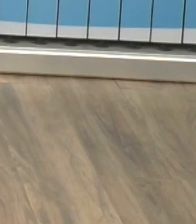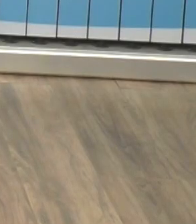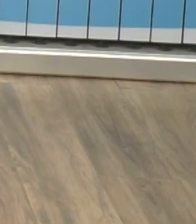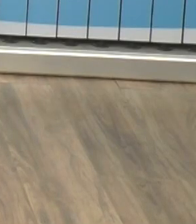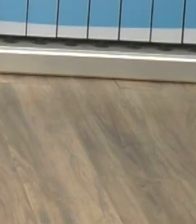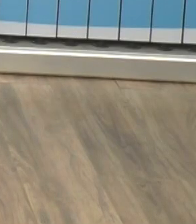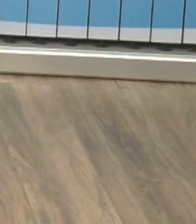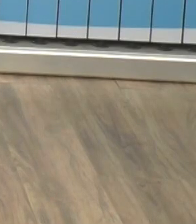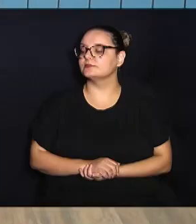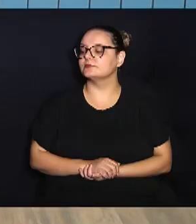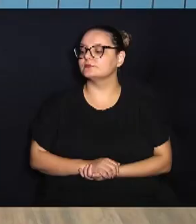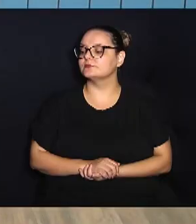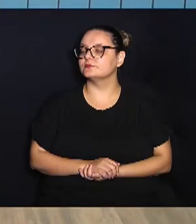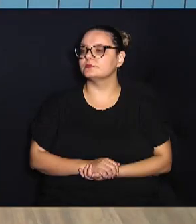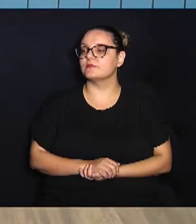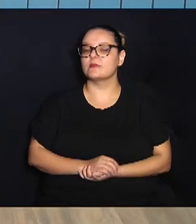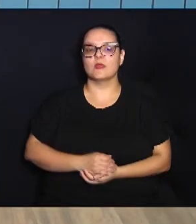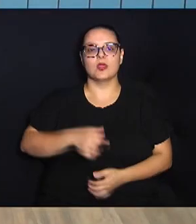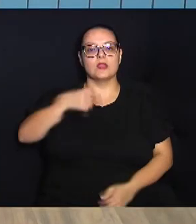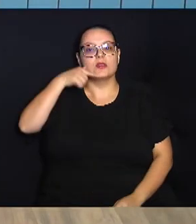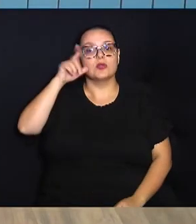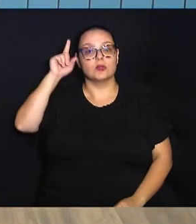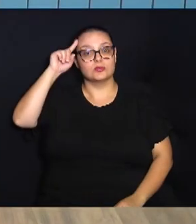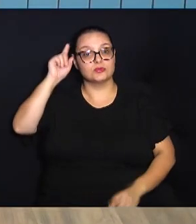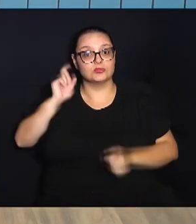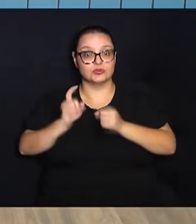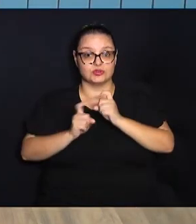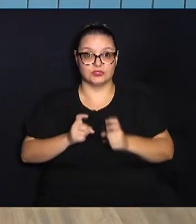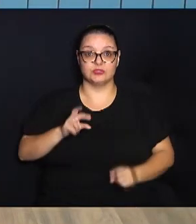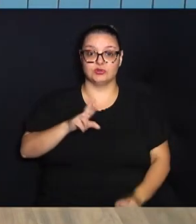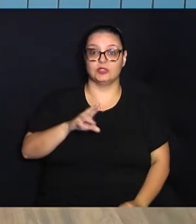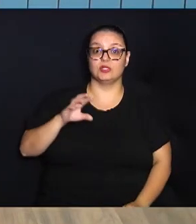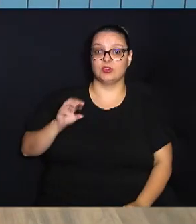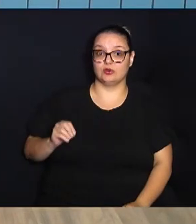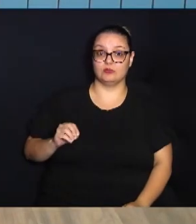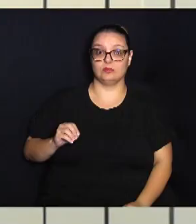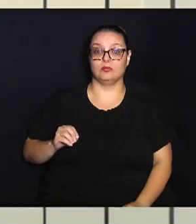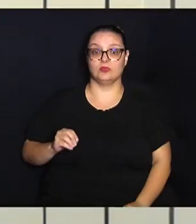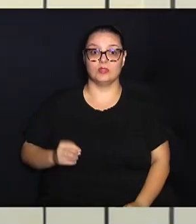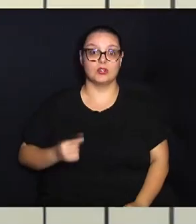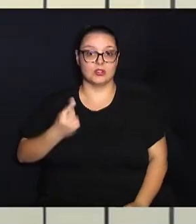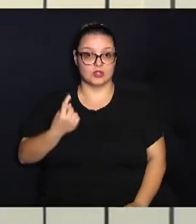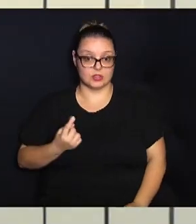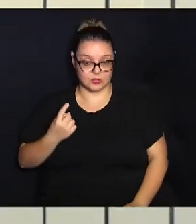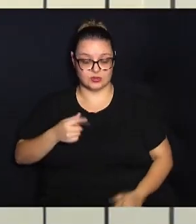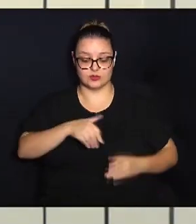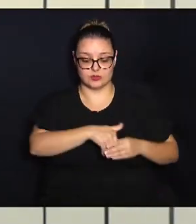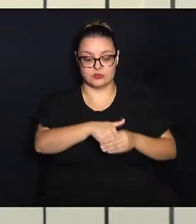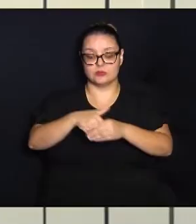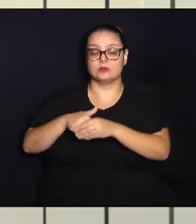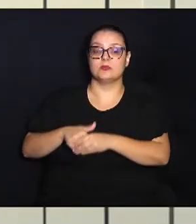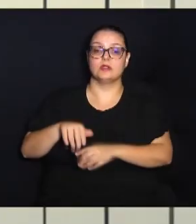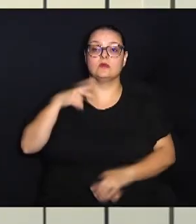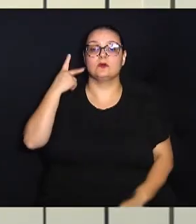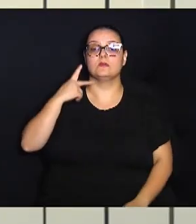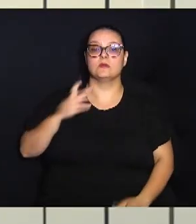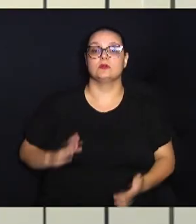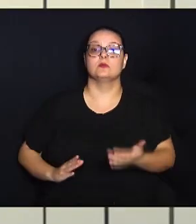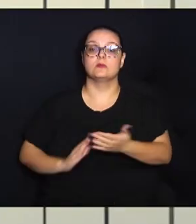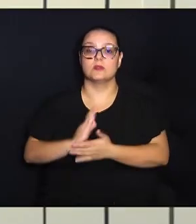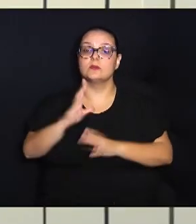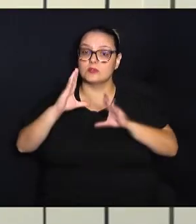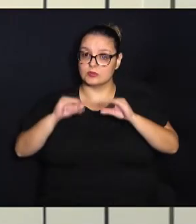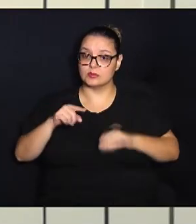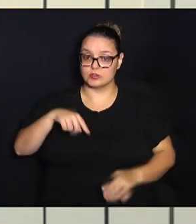E ontem foi dia de reunião ordinária e em turno único, os vereadores de Campinas aprovaram, na noite